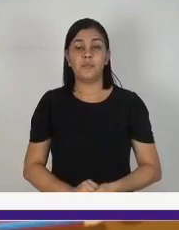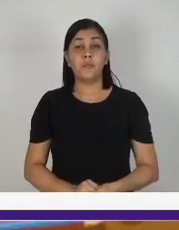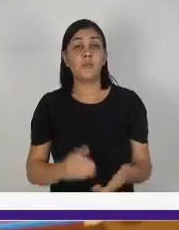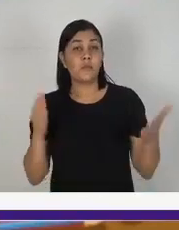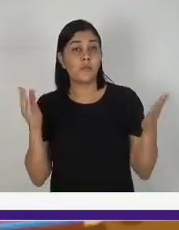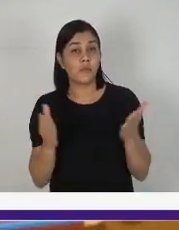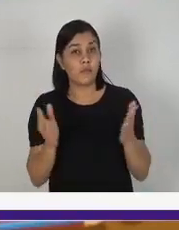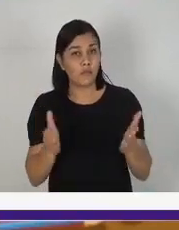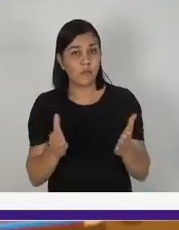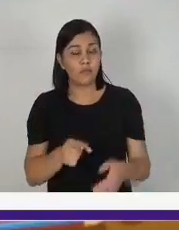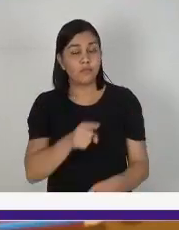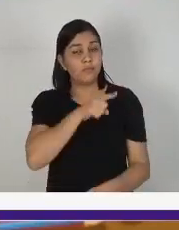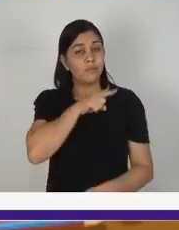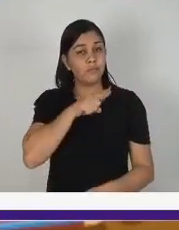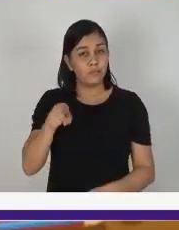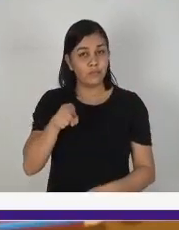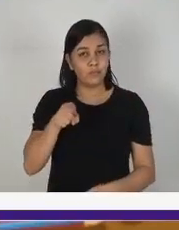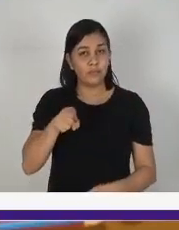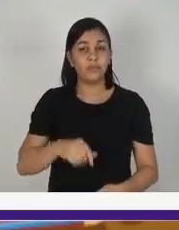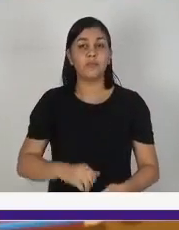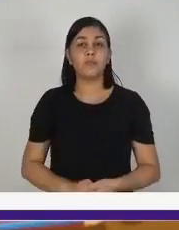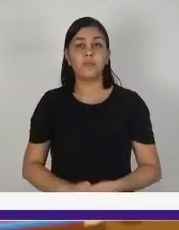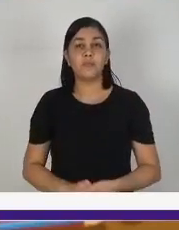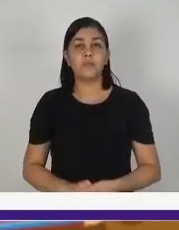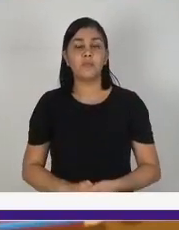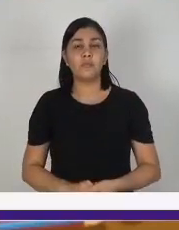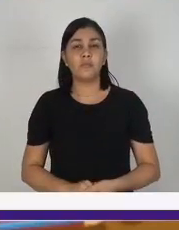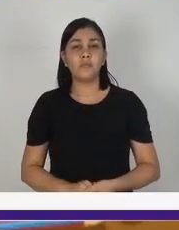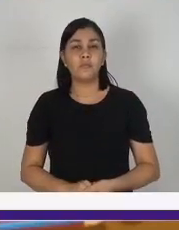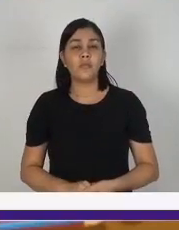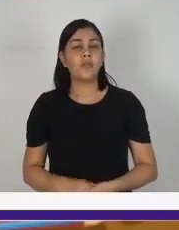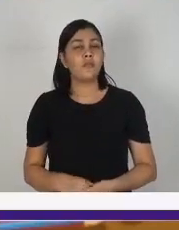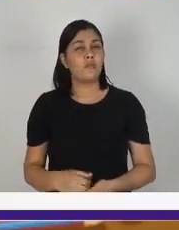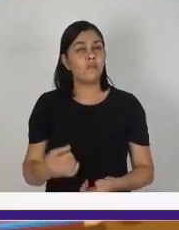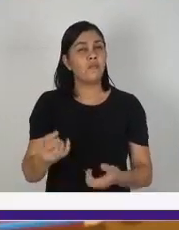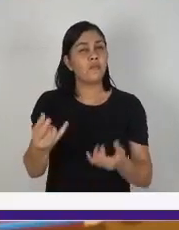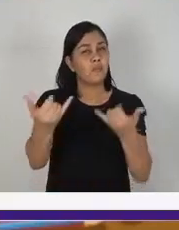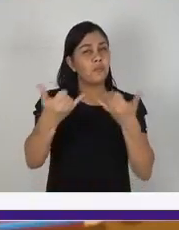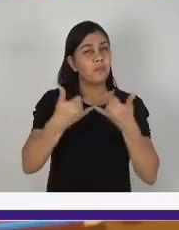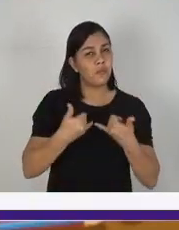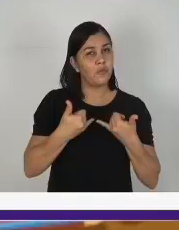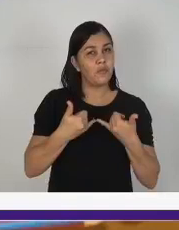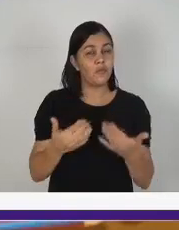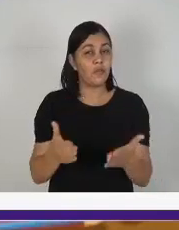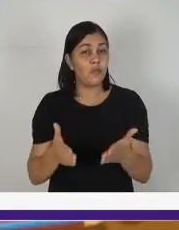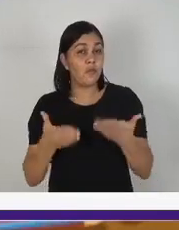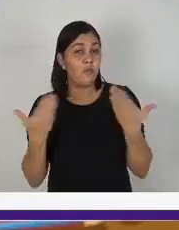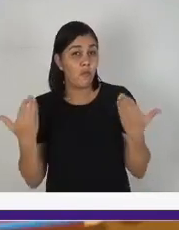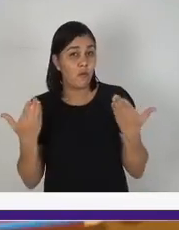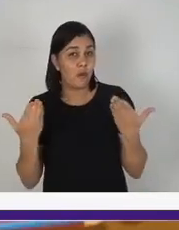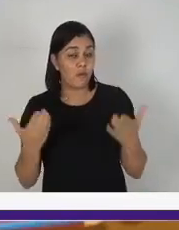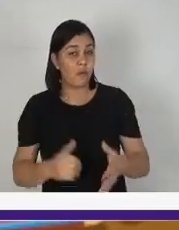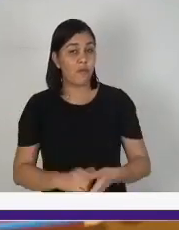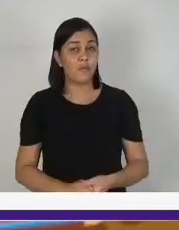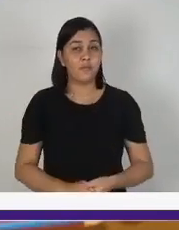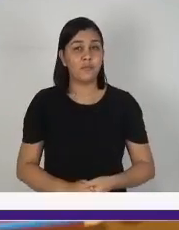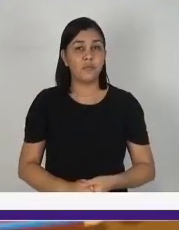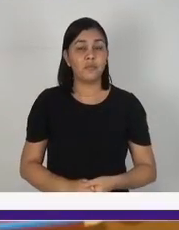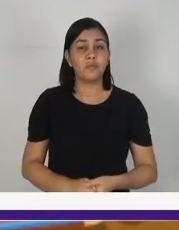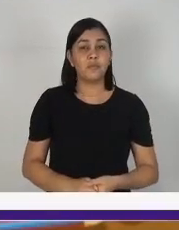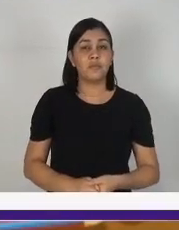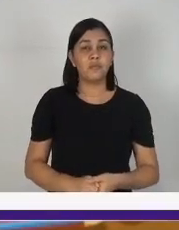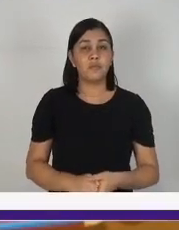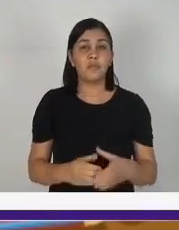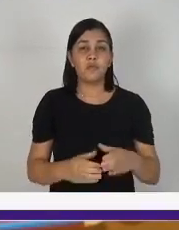é com você. Me diga aí nessa imagem. Qual dos dois tem mais água,